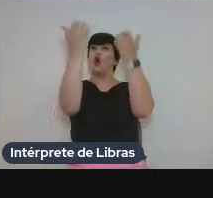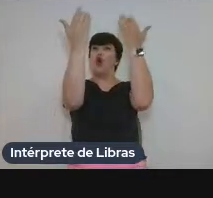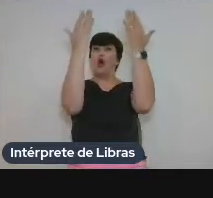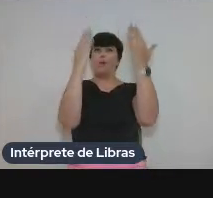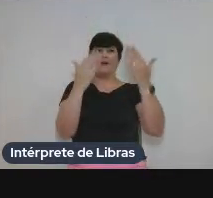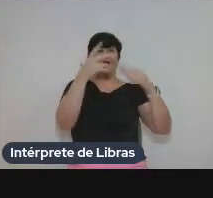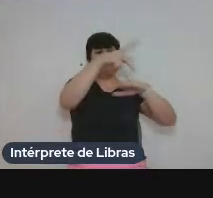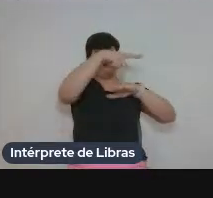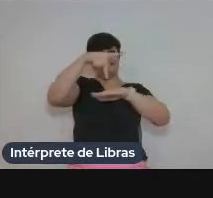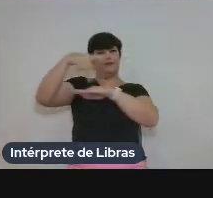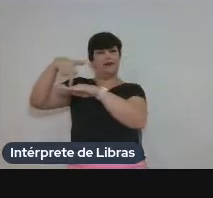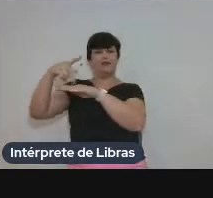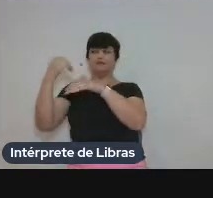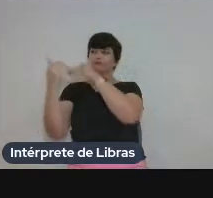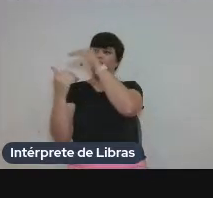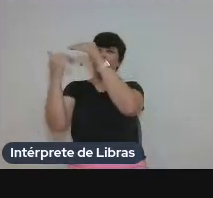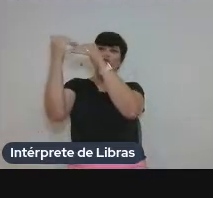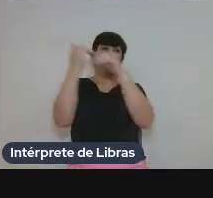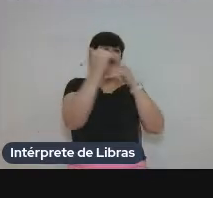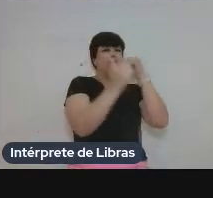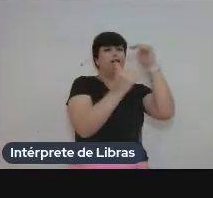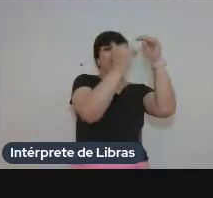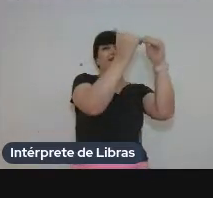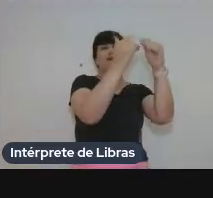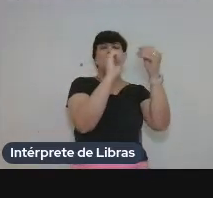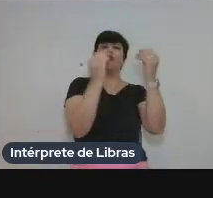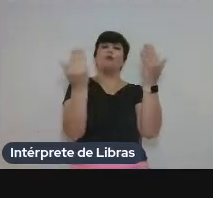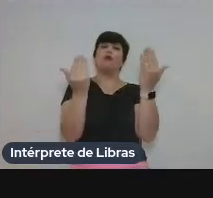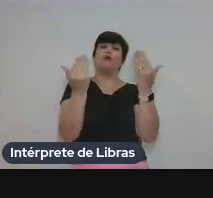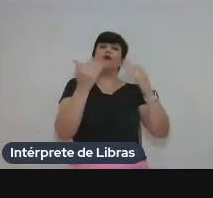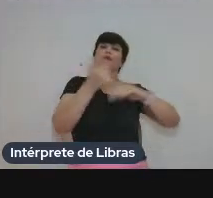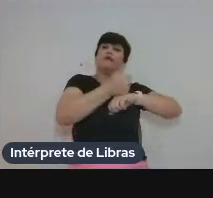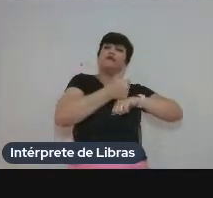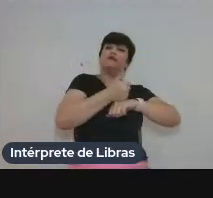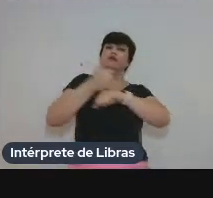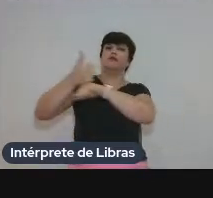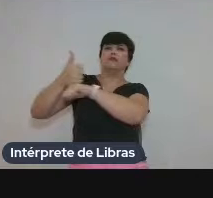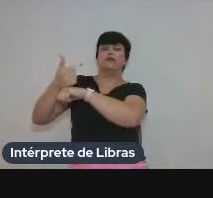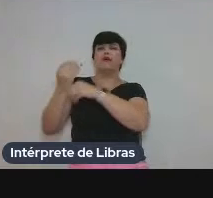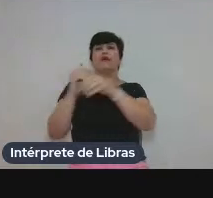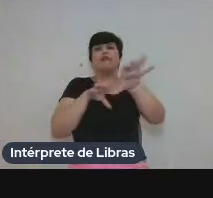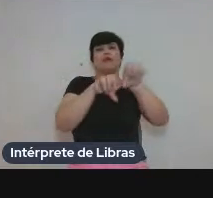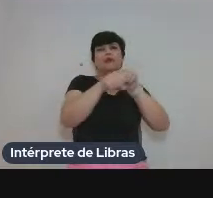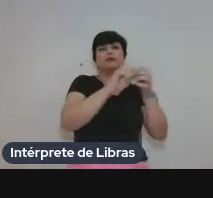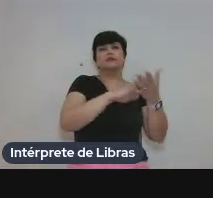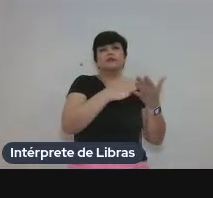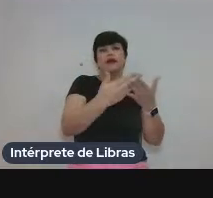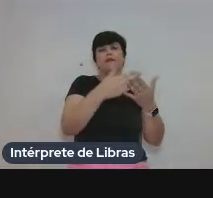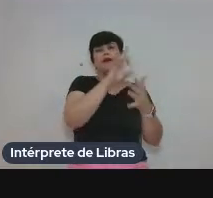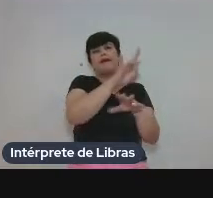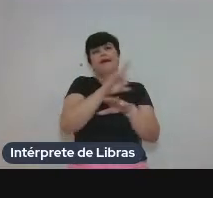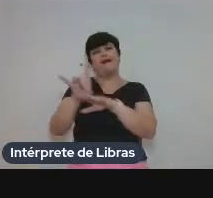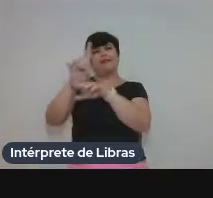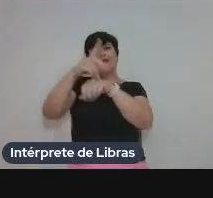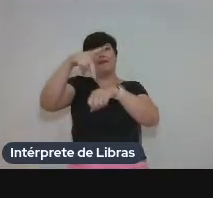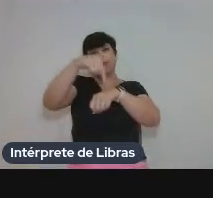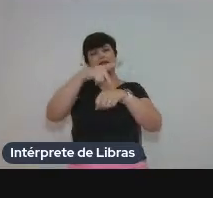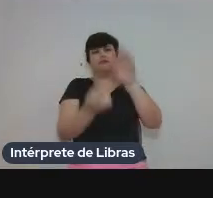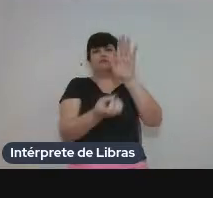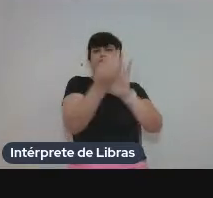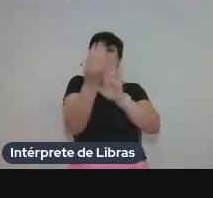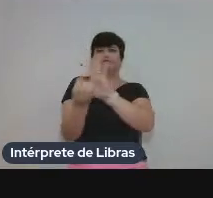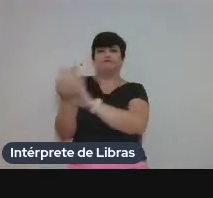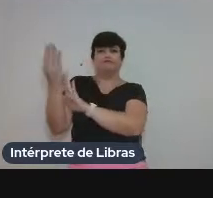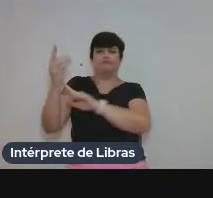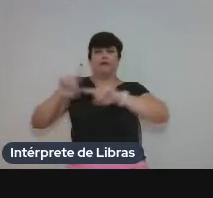estágios de desenvolvimento da profissionalização e também da formação de intérpretes nesses países aí que produziram